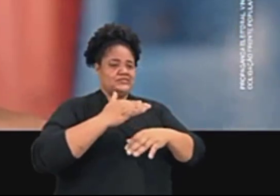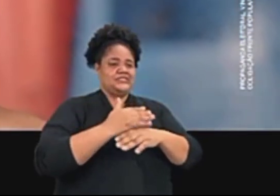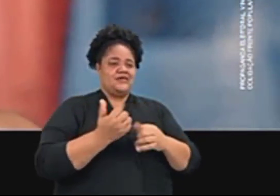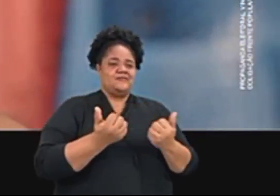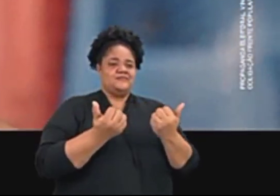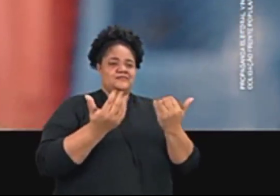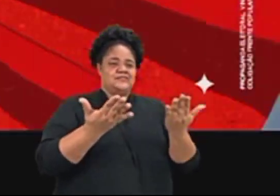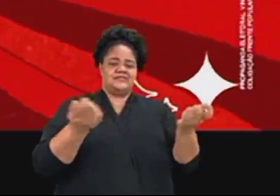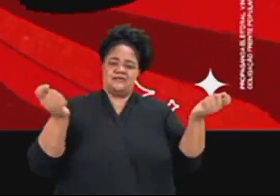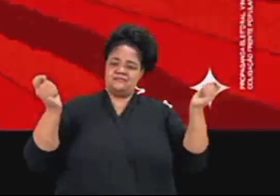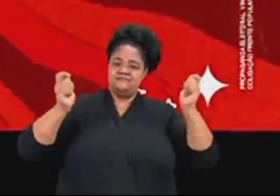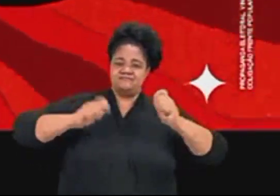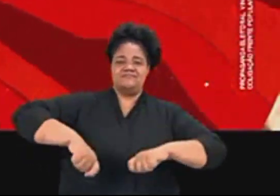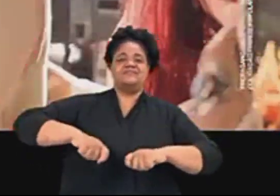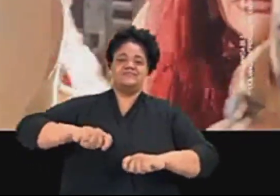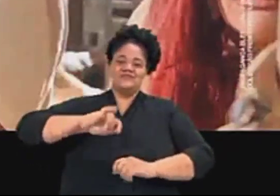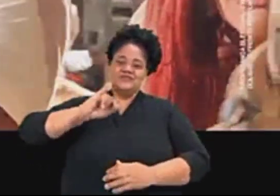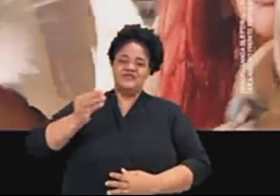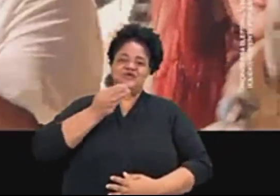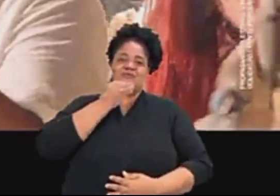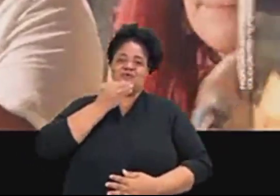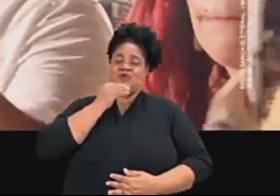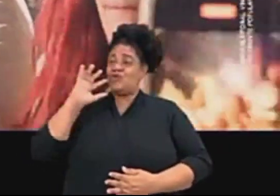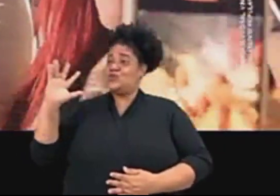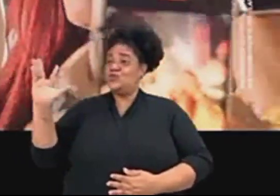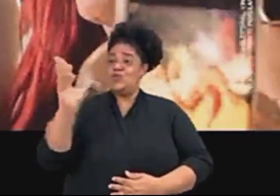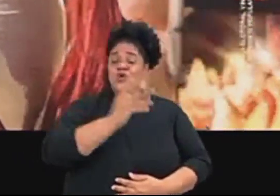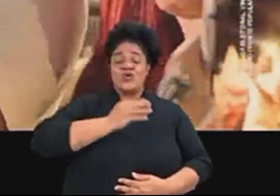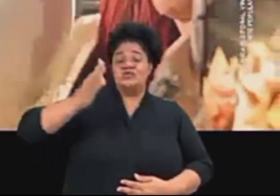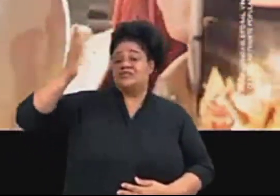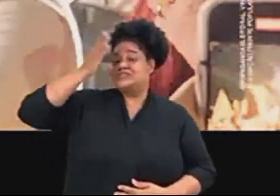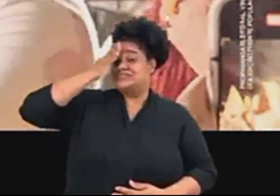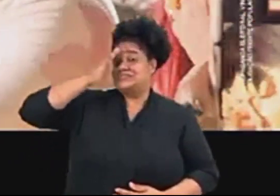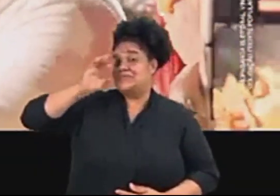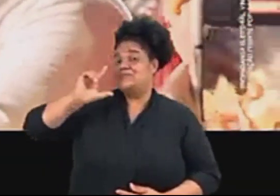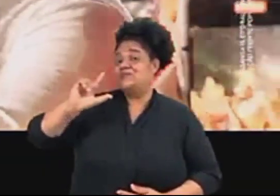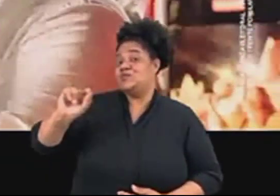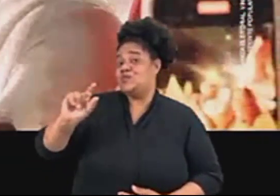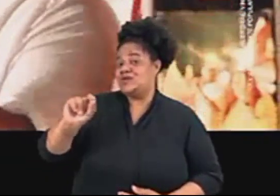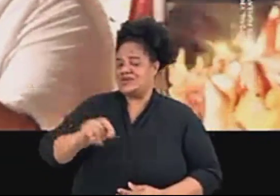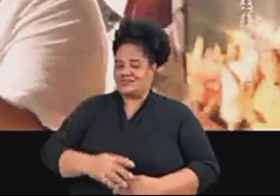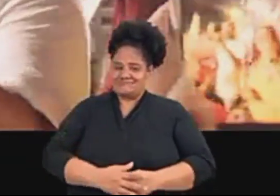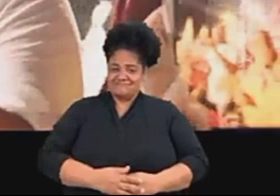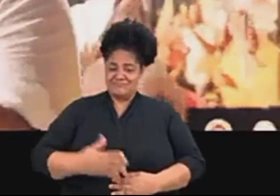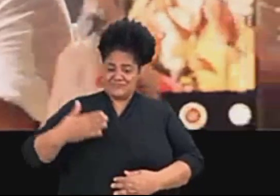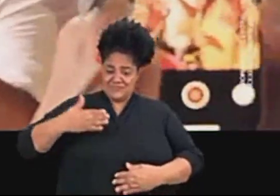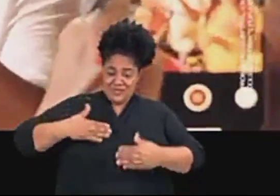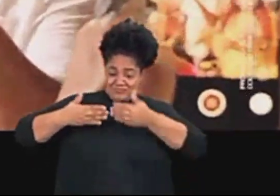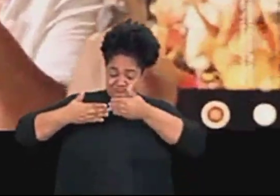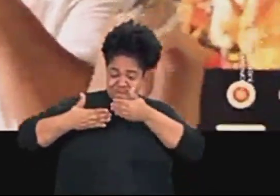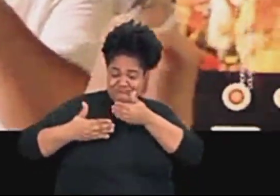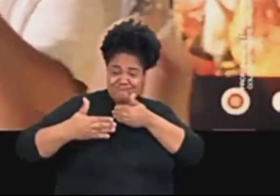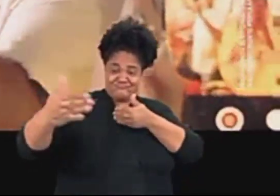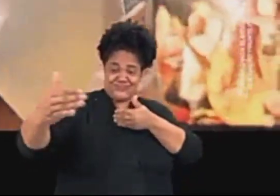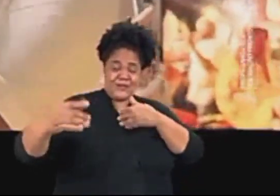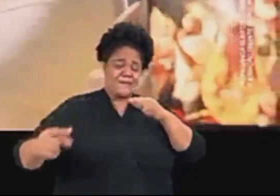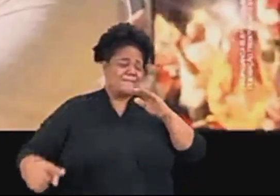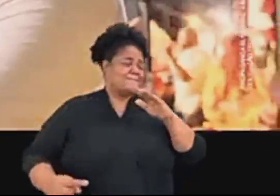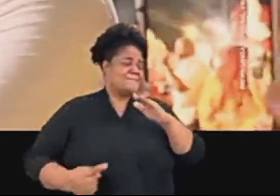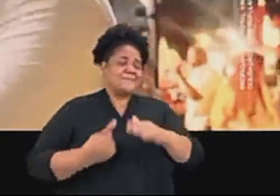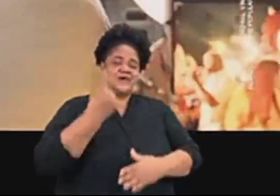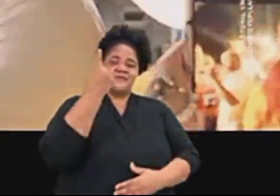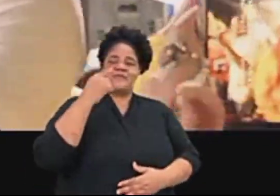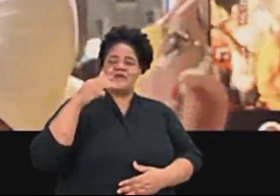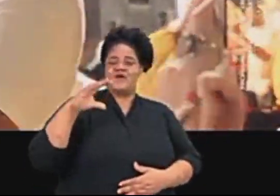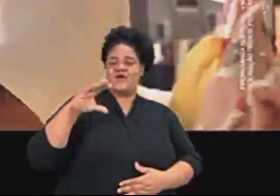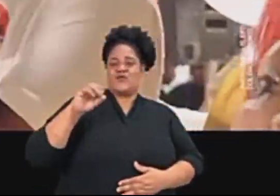dignidade e cuidado. Que todo mundo saia daqui, ciente de que o primeiro compasso de Olinda vai